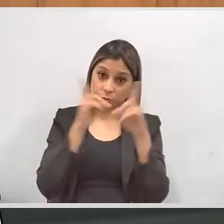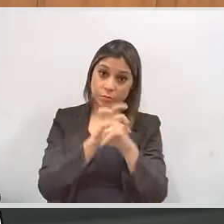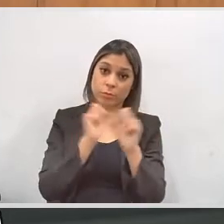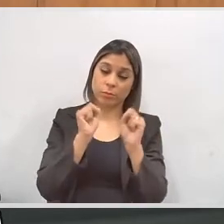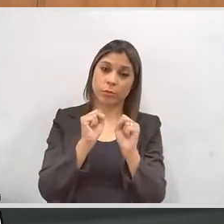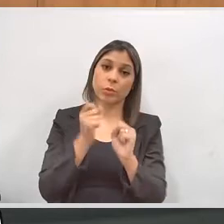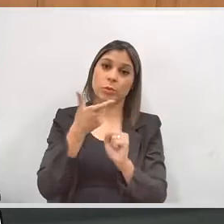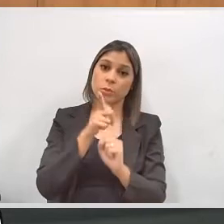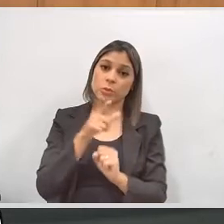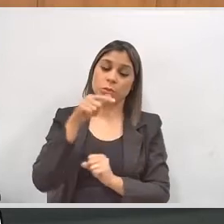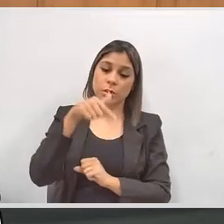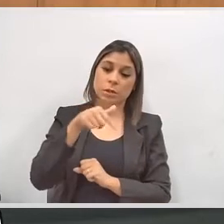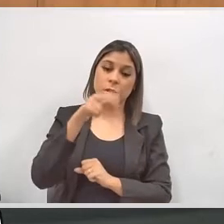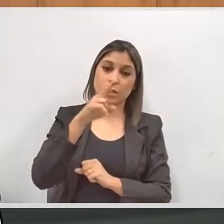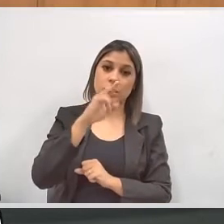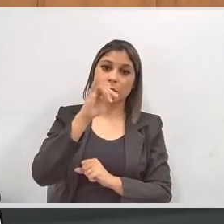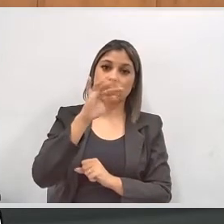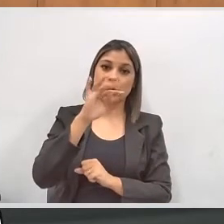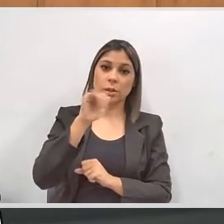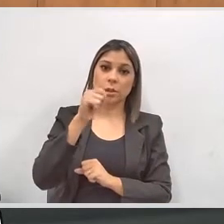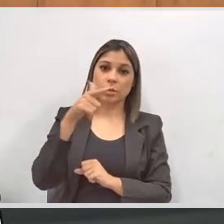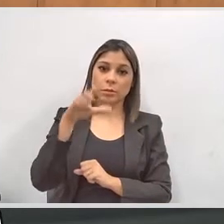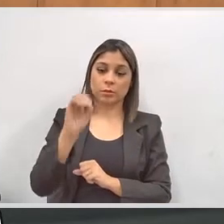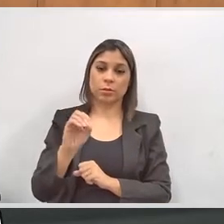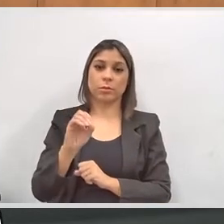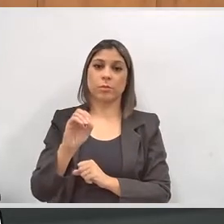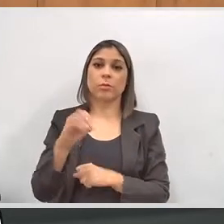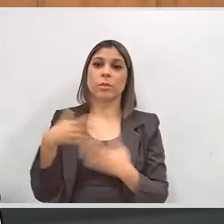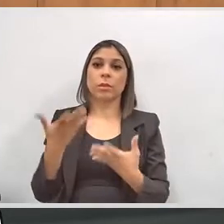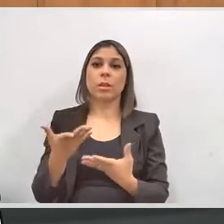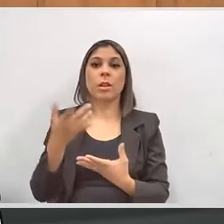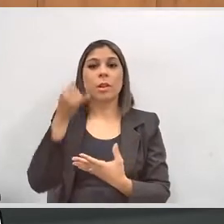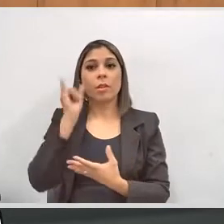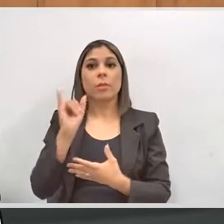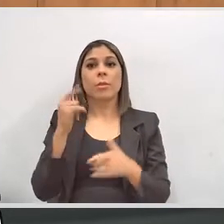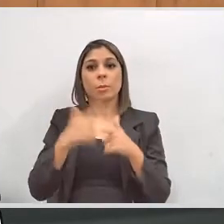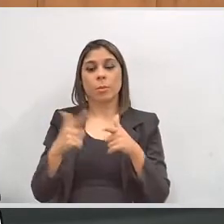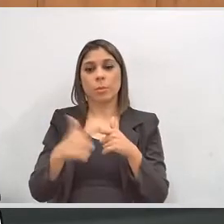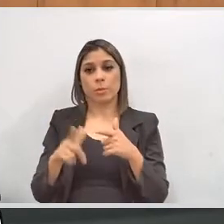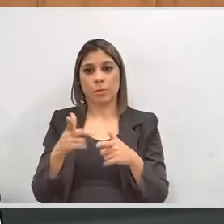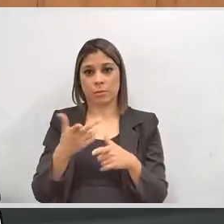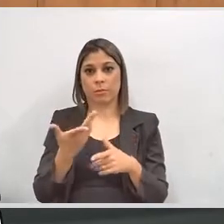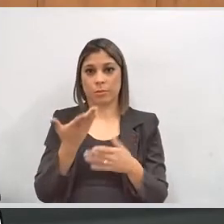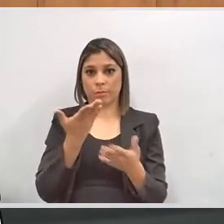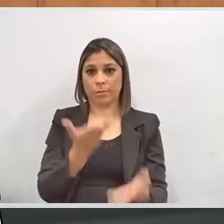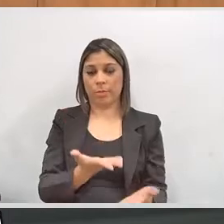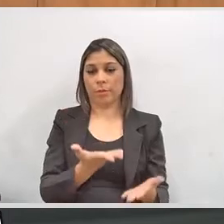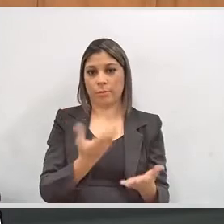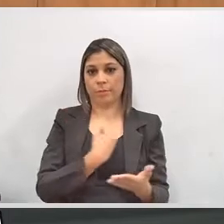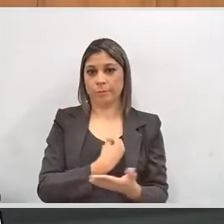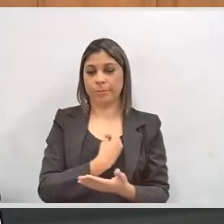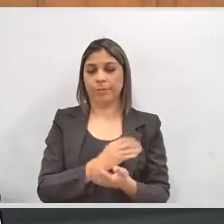dificuldade, elas podem obter esse tipo de quitação que não haverá penalização alguma em relação a elas.